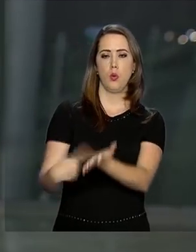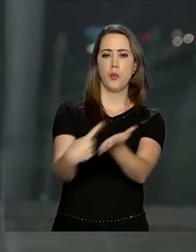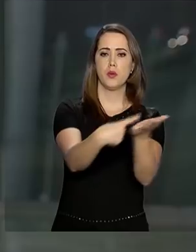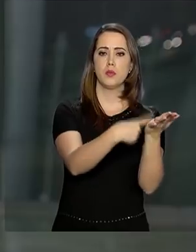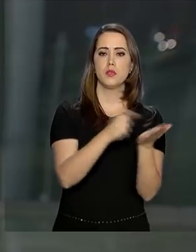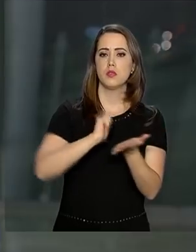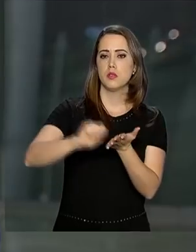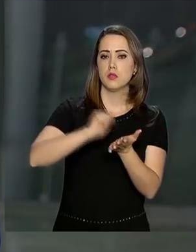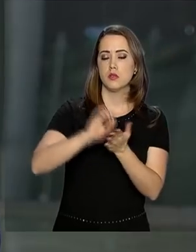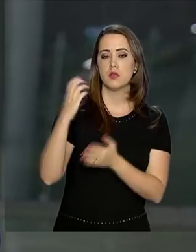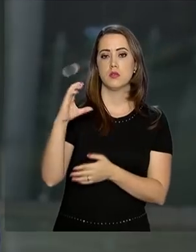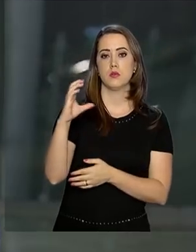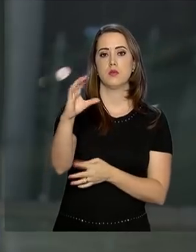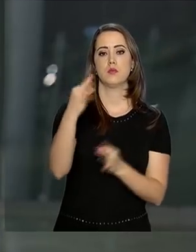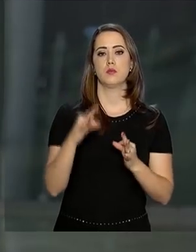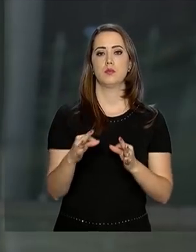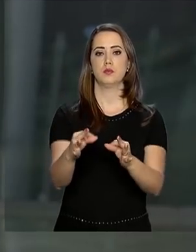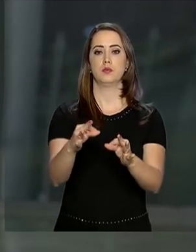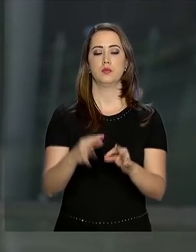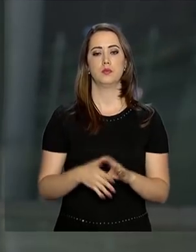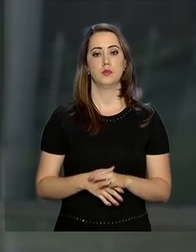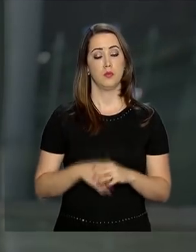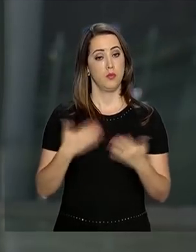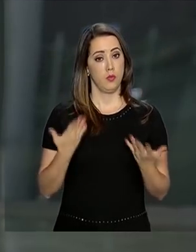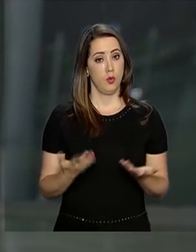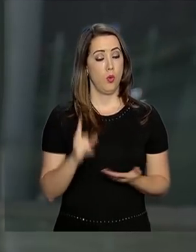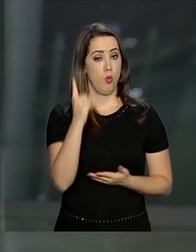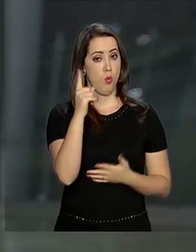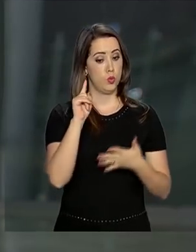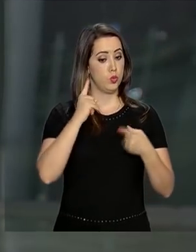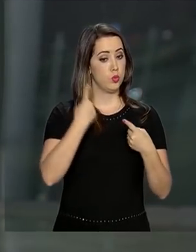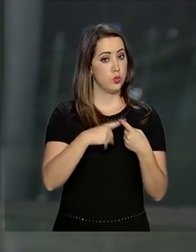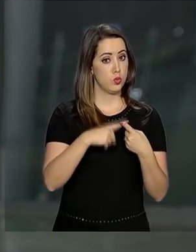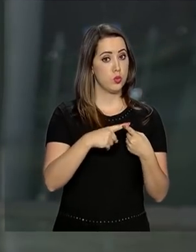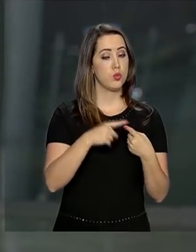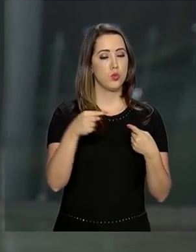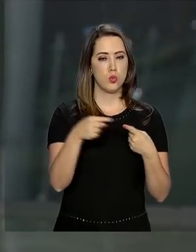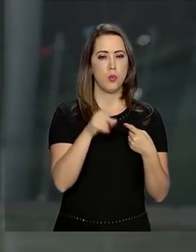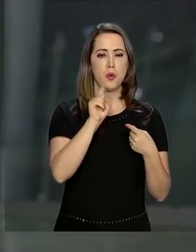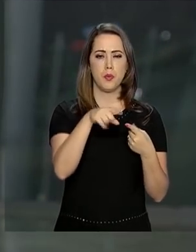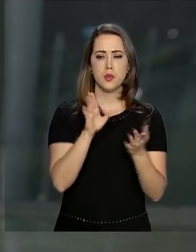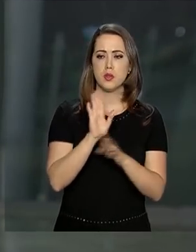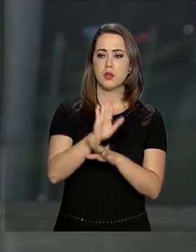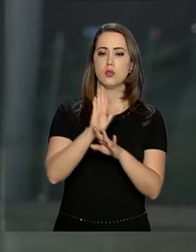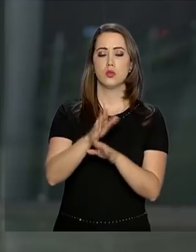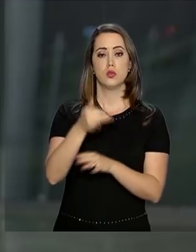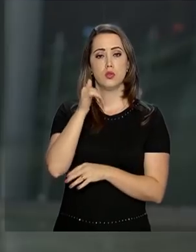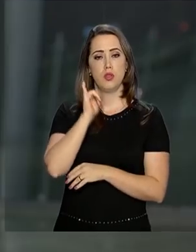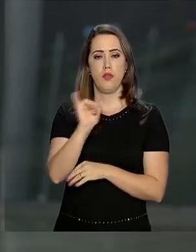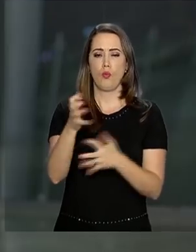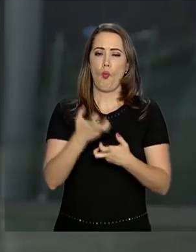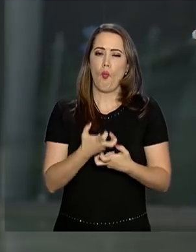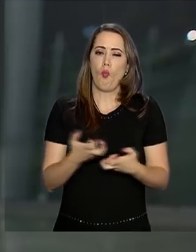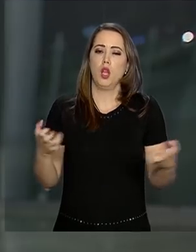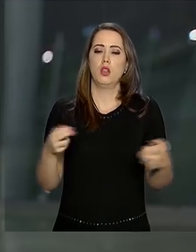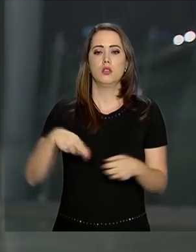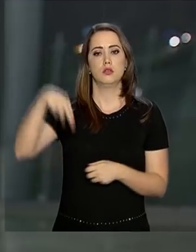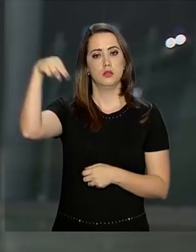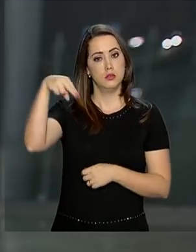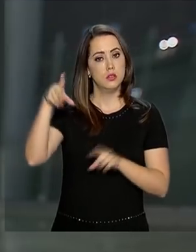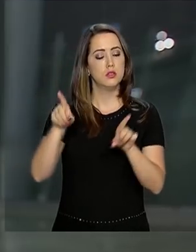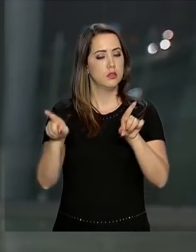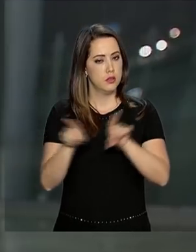assinados na área de ciência e tecnologia. Um desses acordos vai ajudar no combate à seca no Nordeste.